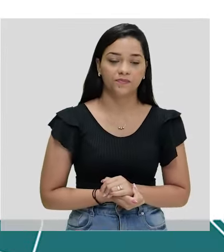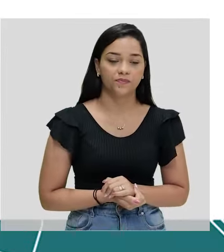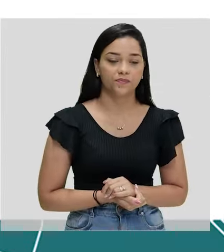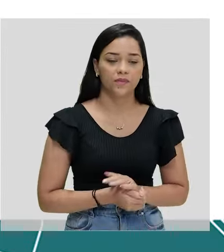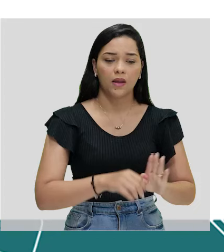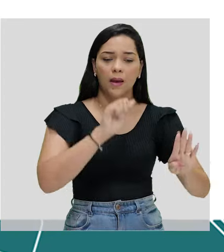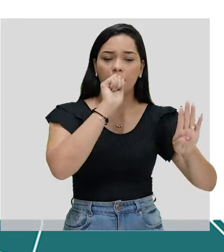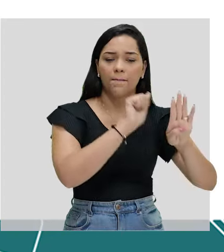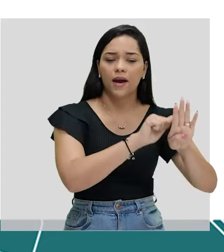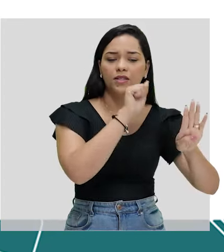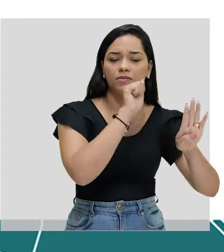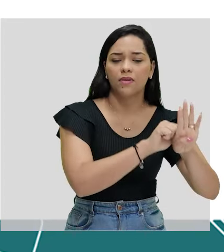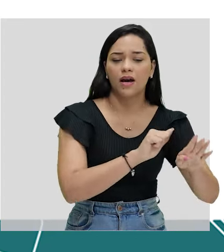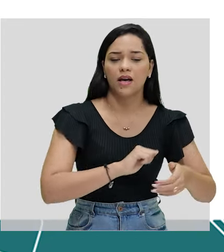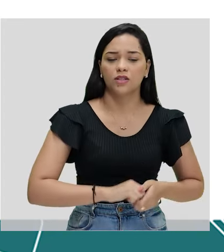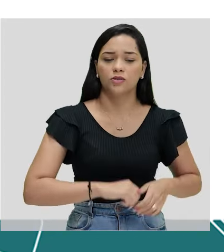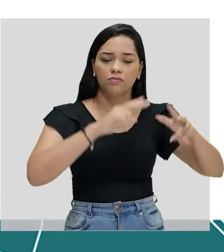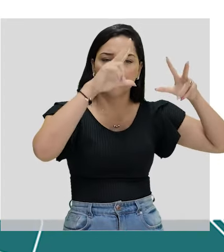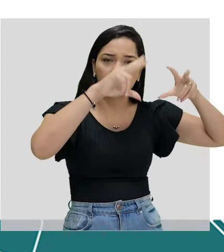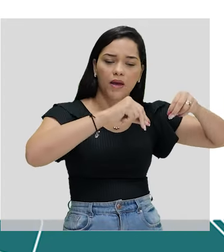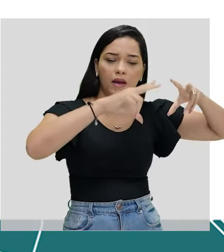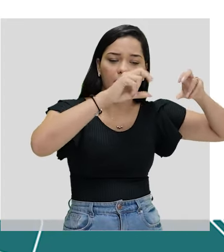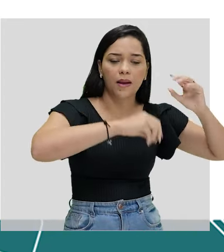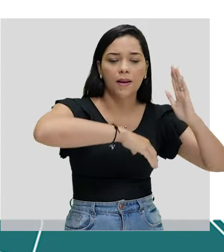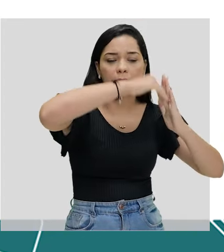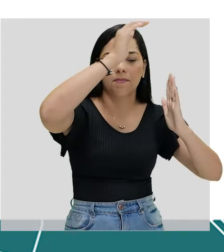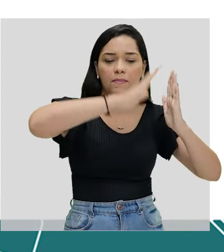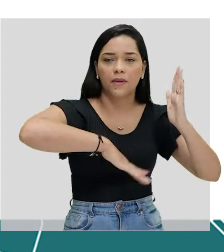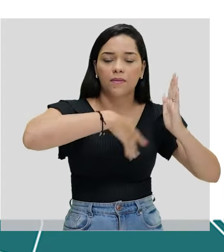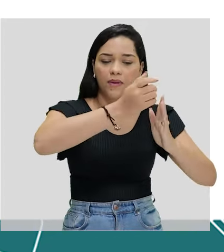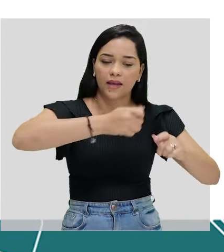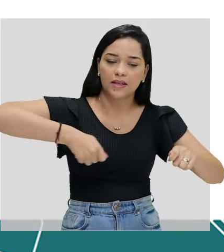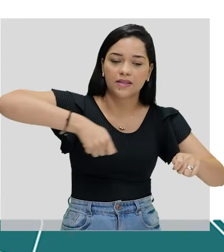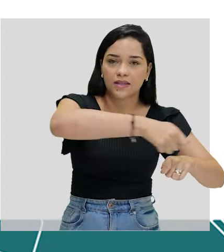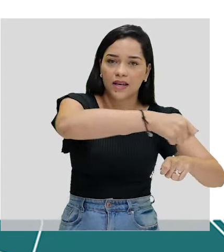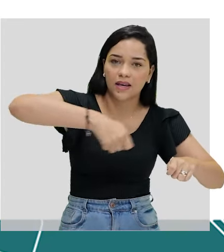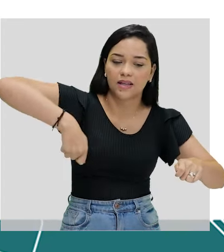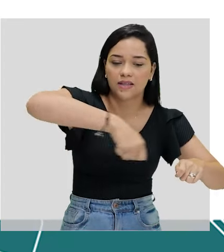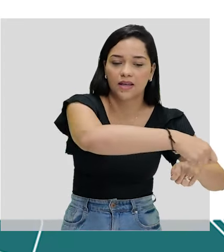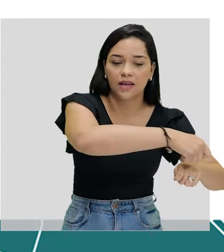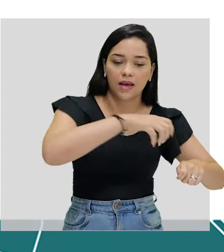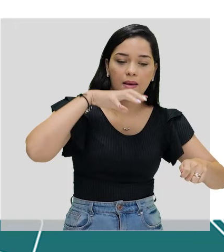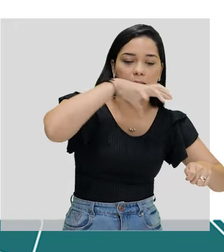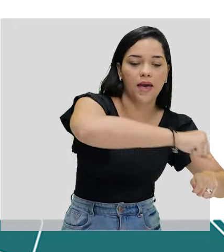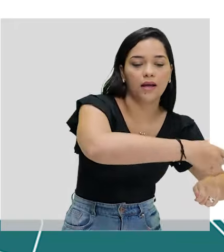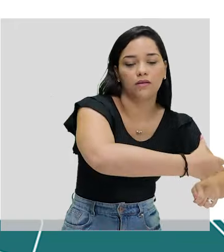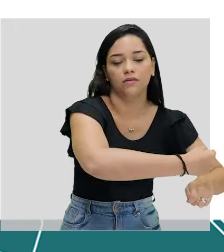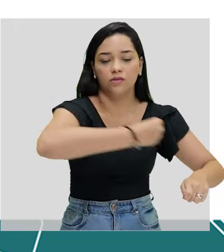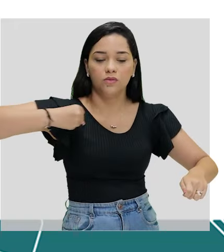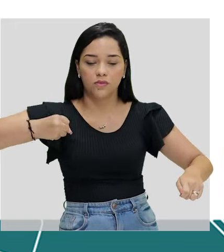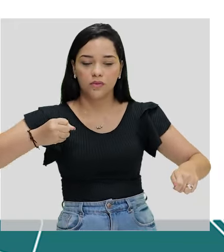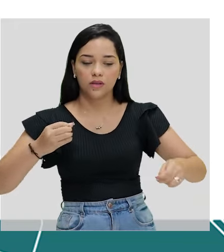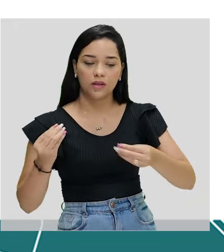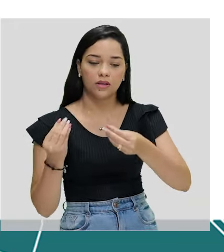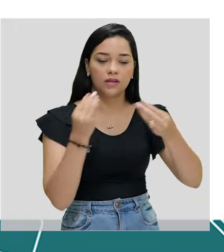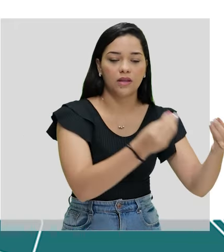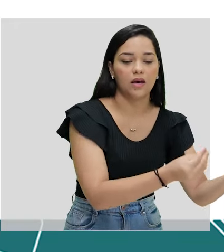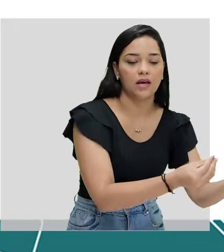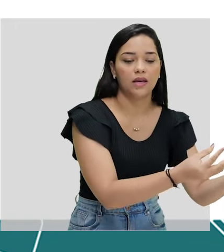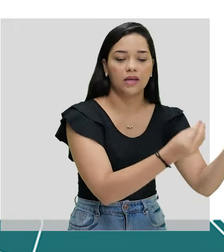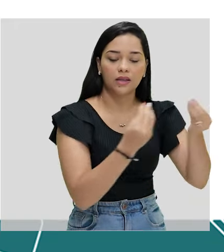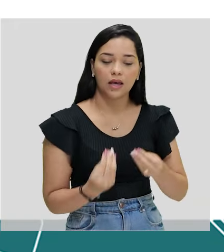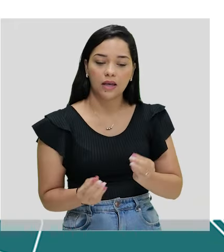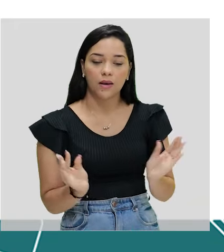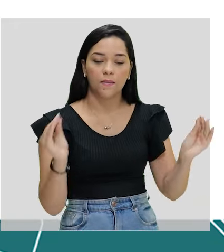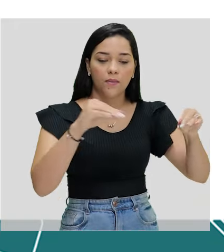Bate, bate, prega, prega, pinta, pinta, serra, serra. Pega e toma, leva e traz, põe